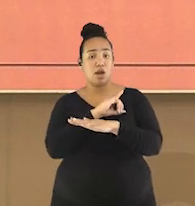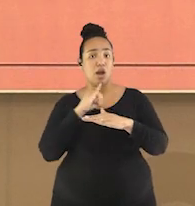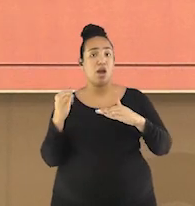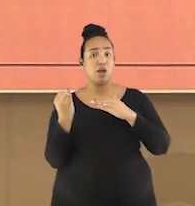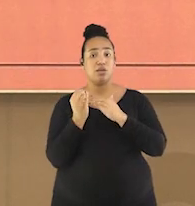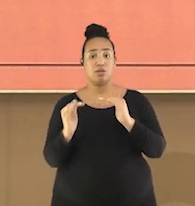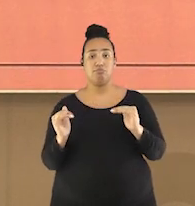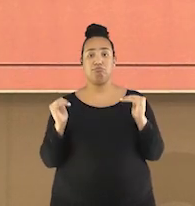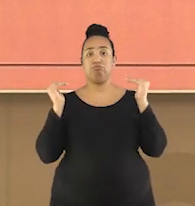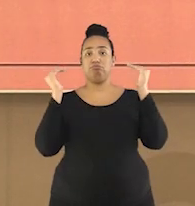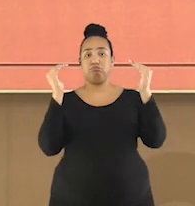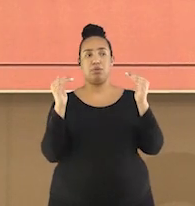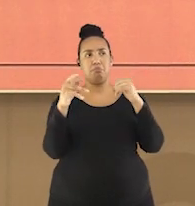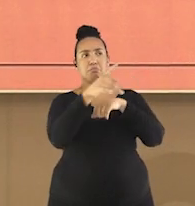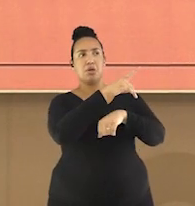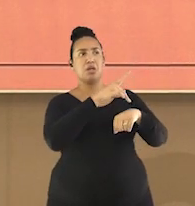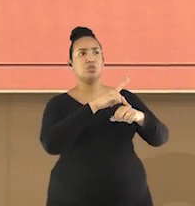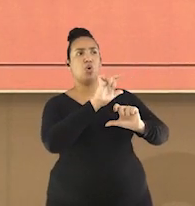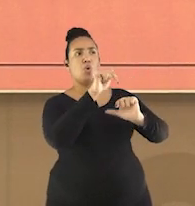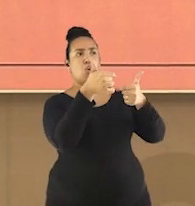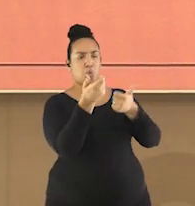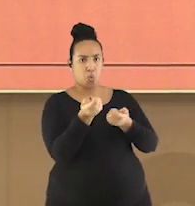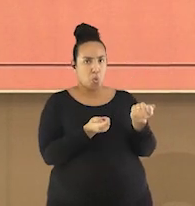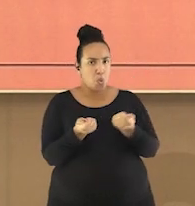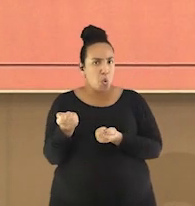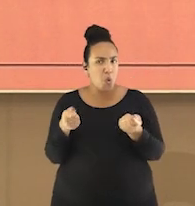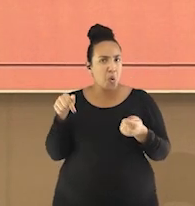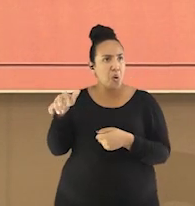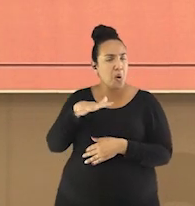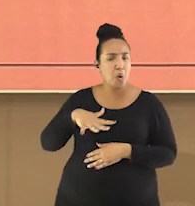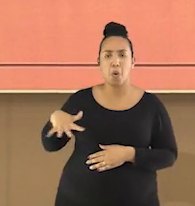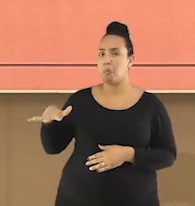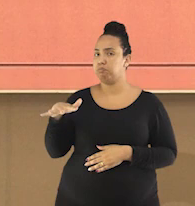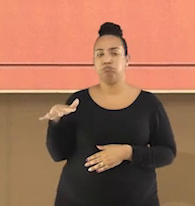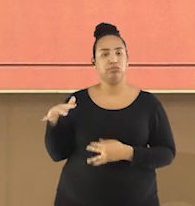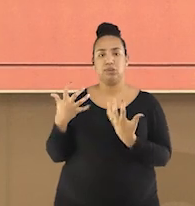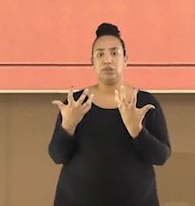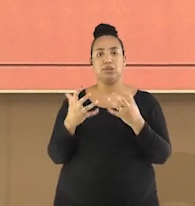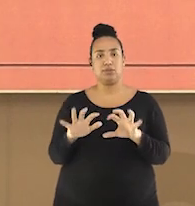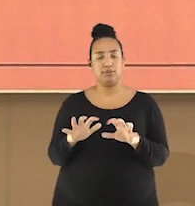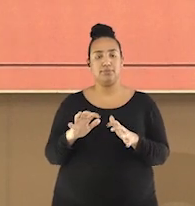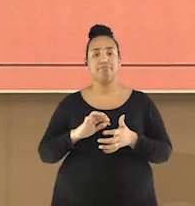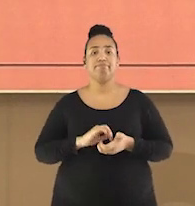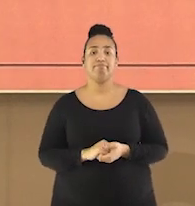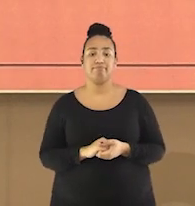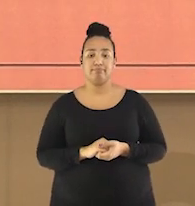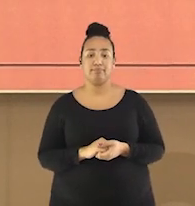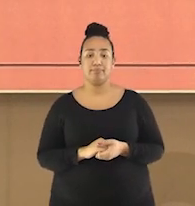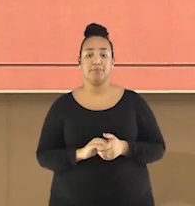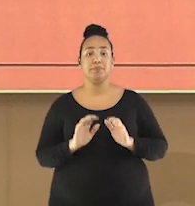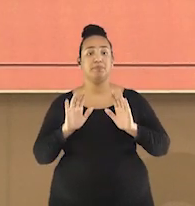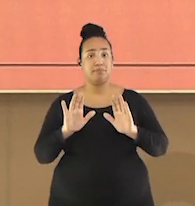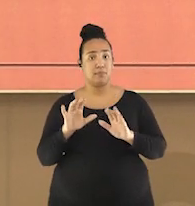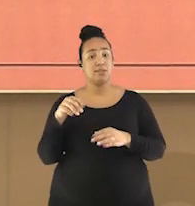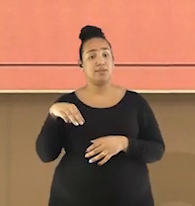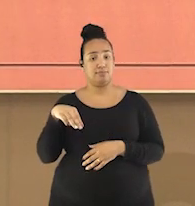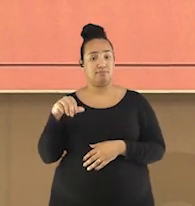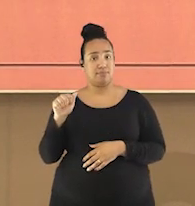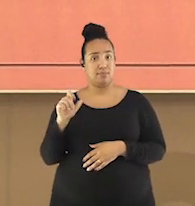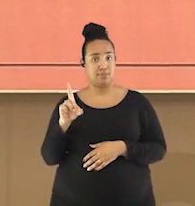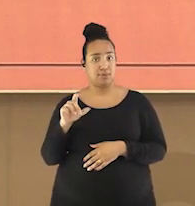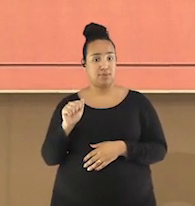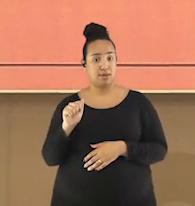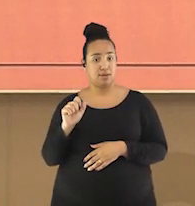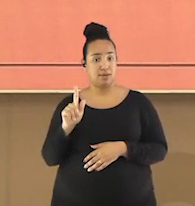e impedir a dominação colonial por parte das potências europeias. Apesar disso, Madagascar foi invadida